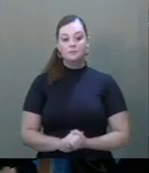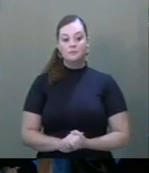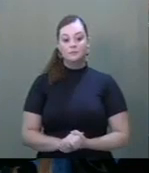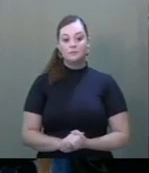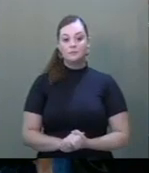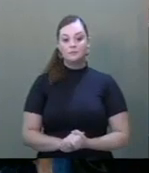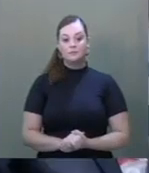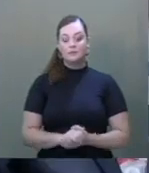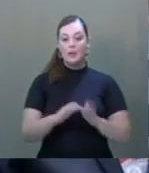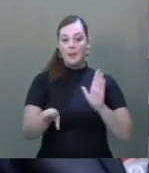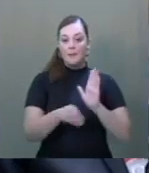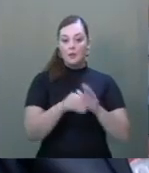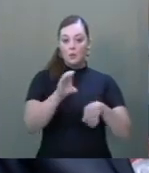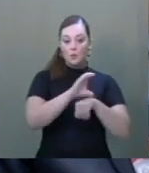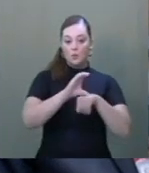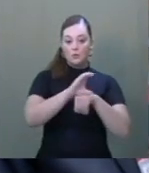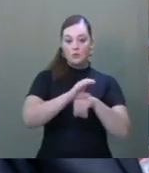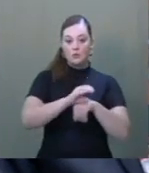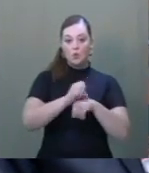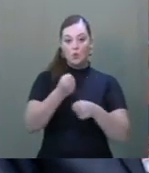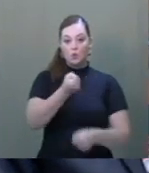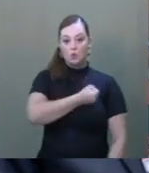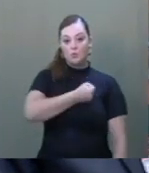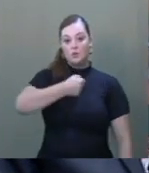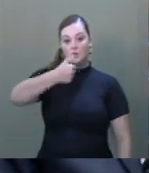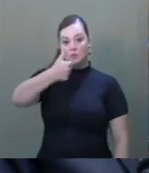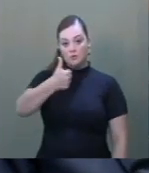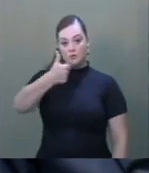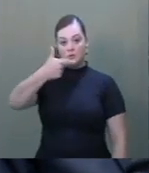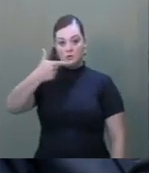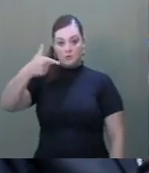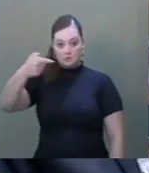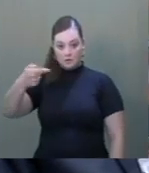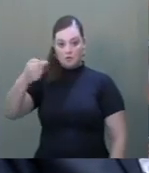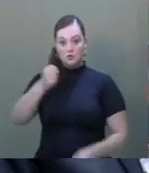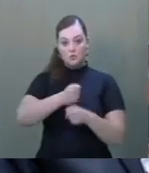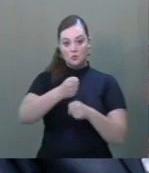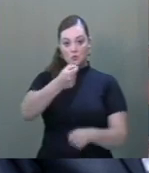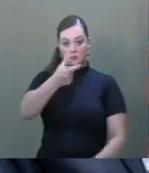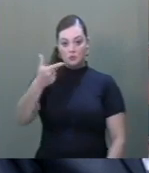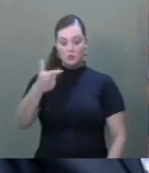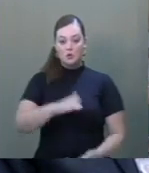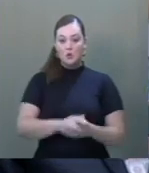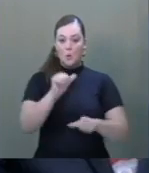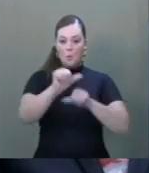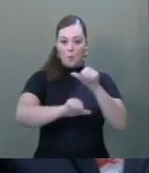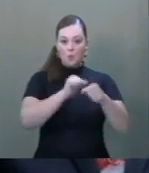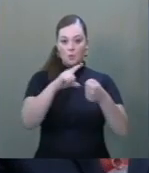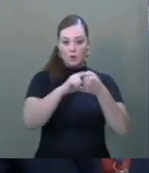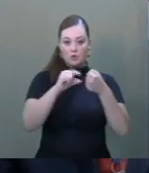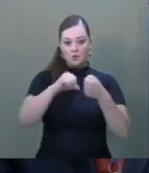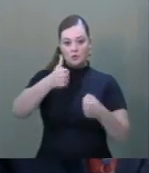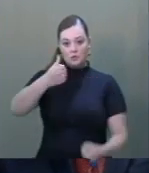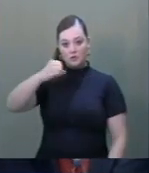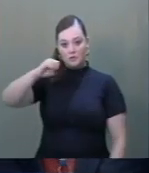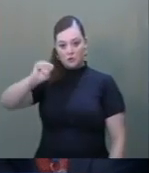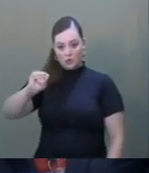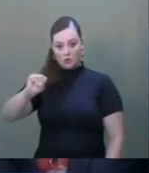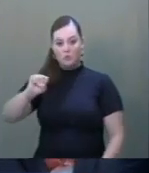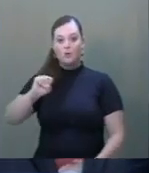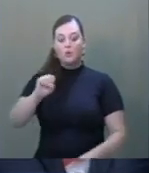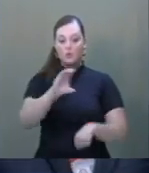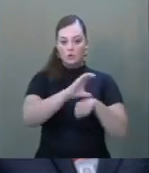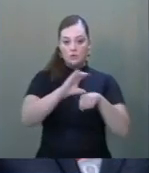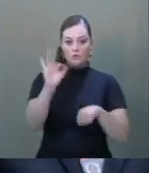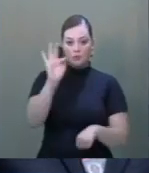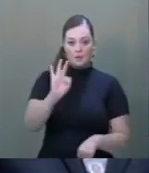Emenda Constitucional 127-2022, altera o artigo 198 da Constituição Federal